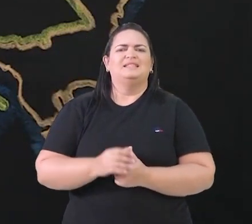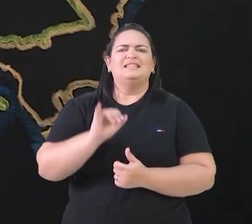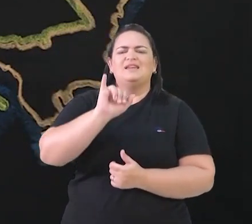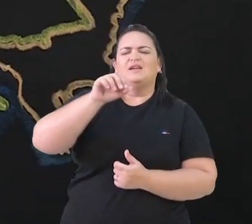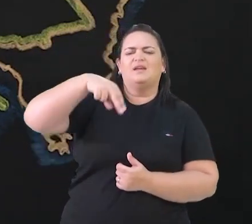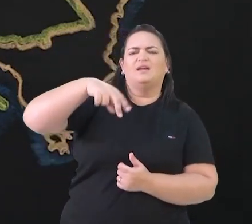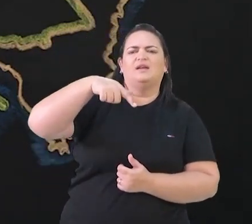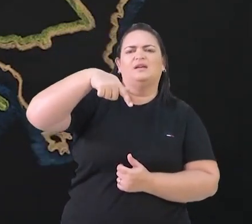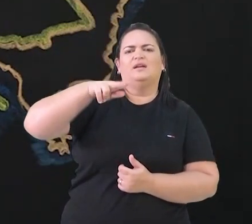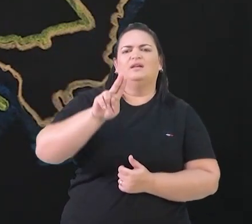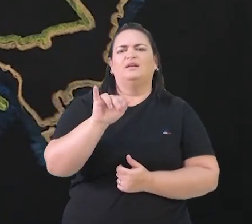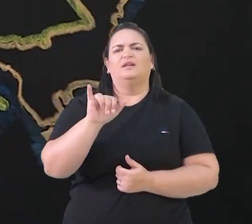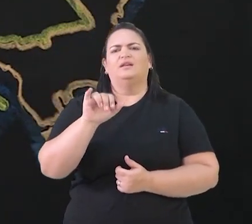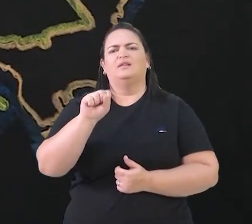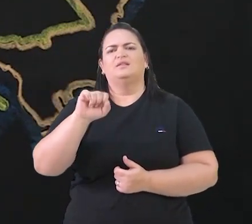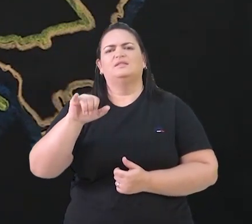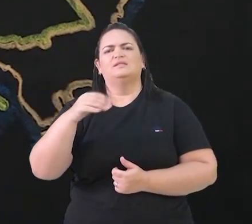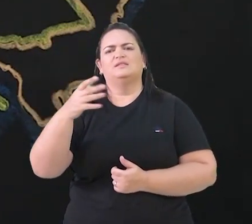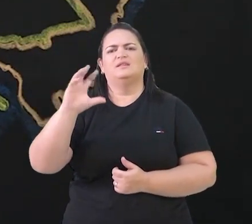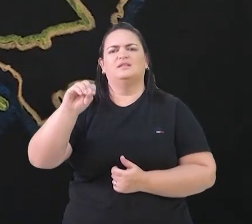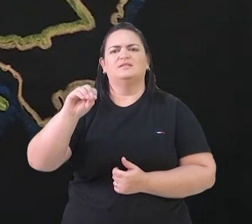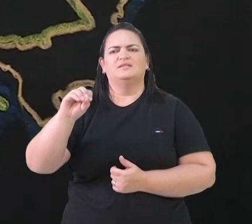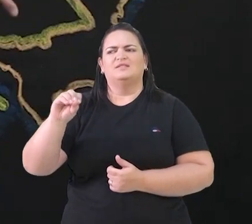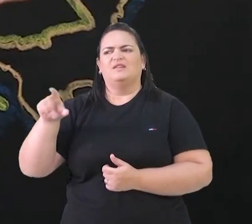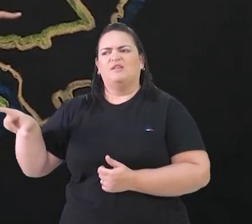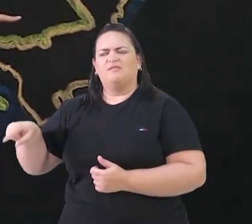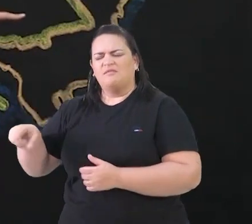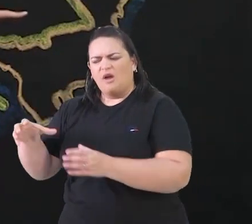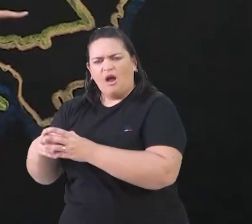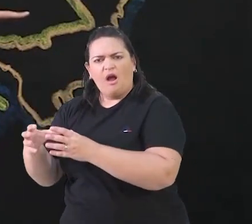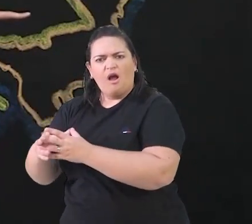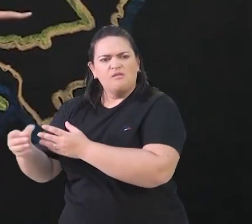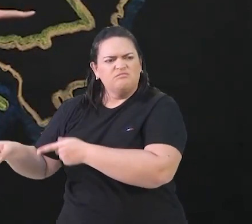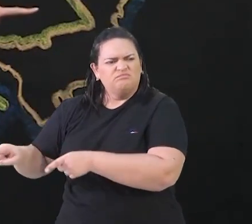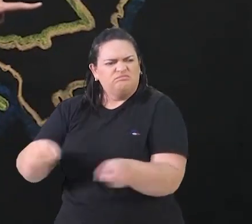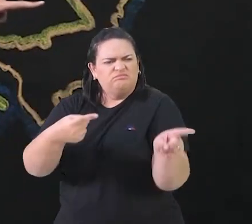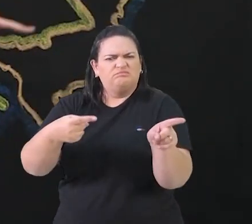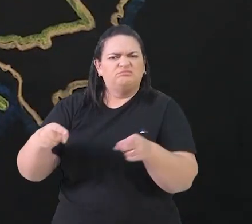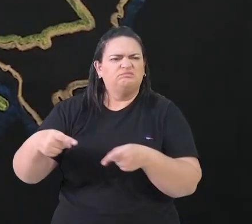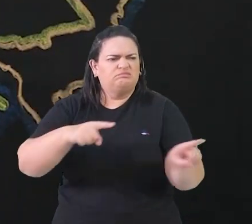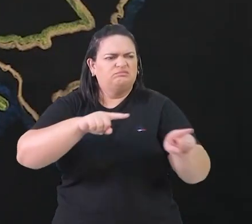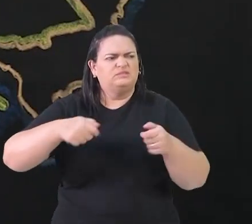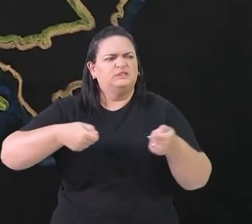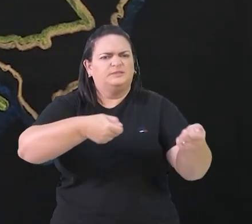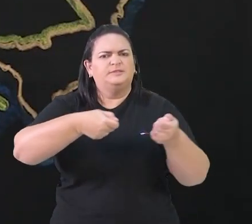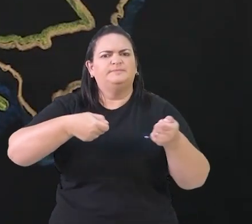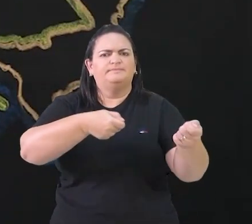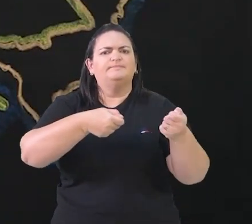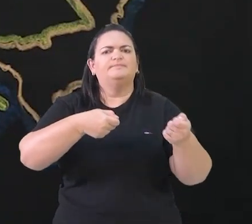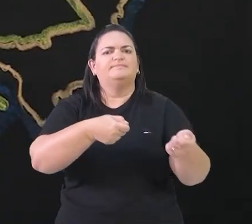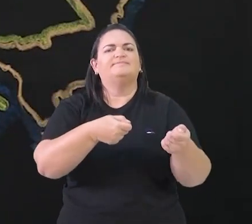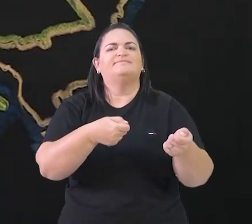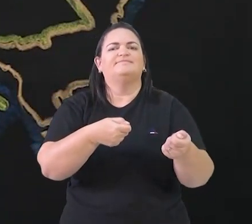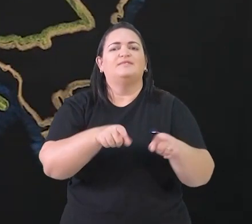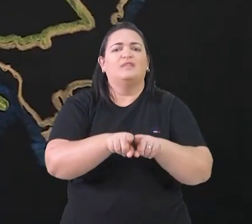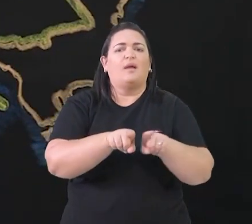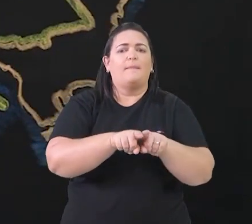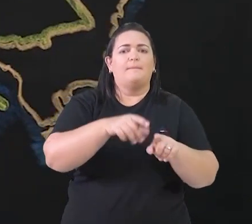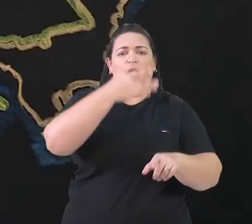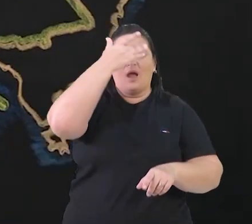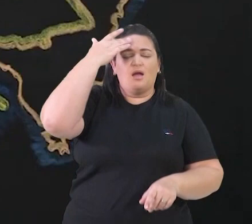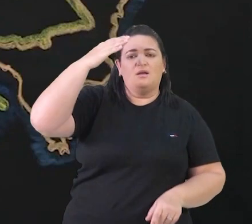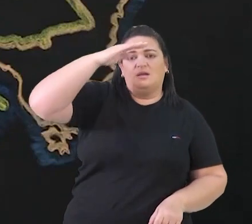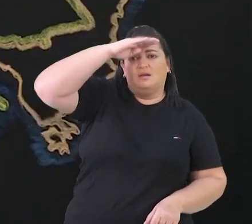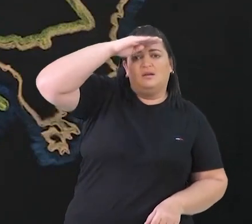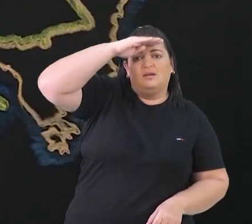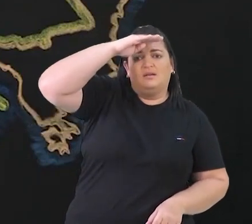Santo Ofício, que perseguiu, sobretudo, os hereges, que eram quem tinham outro entendimento de religião, e os protestantes, que